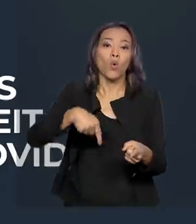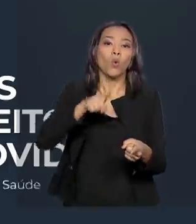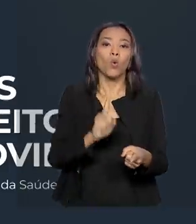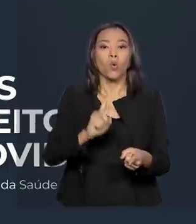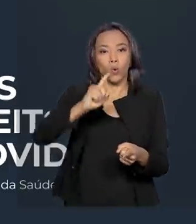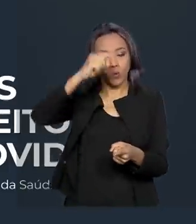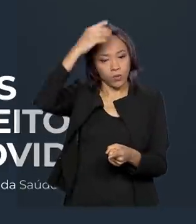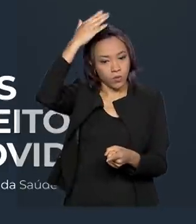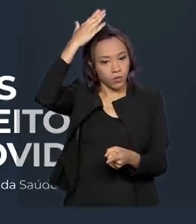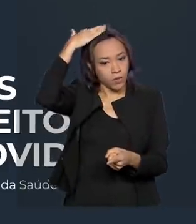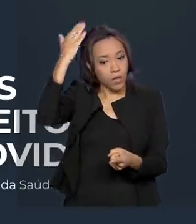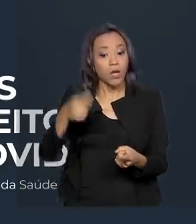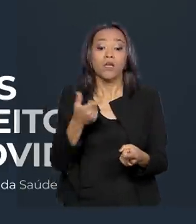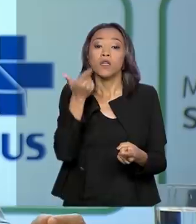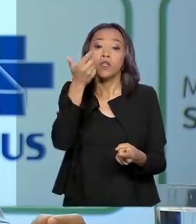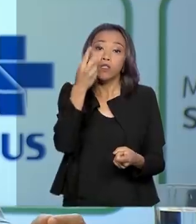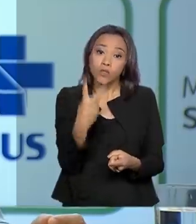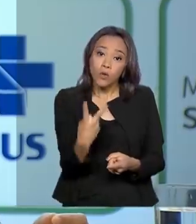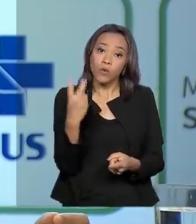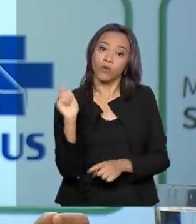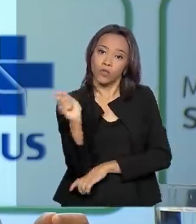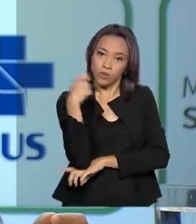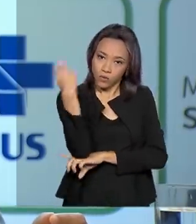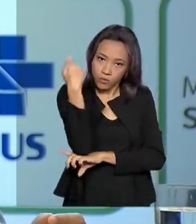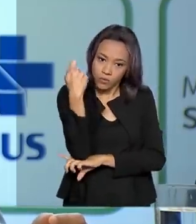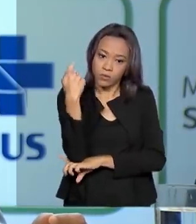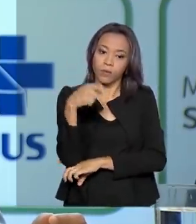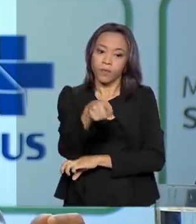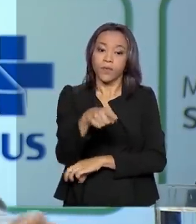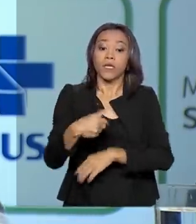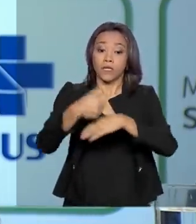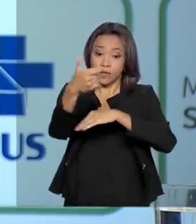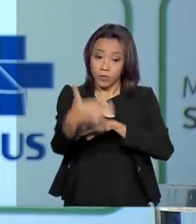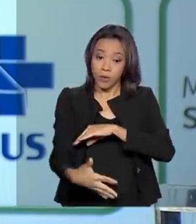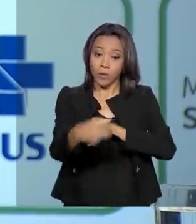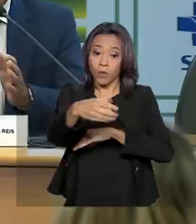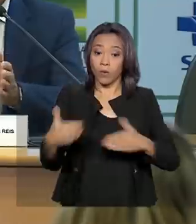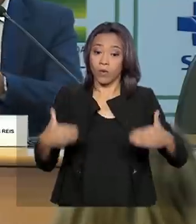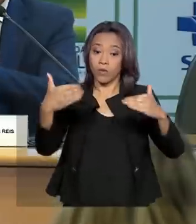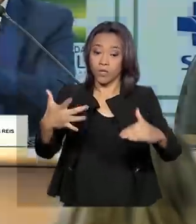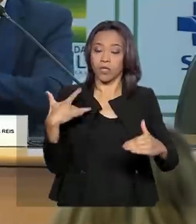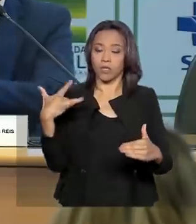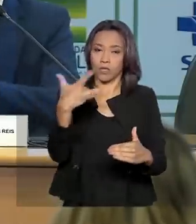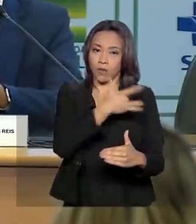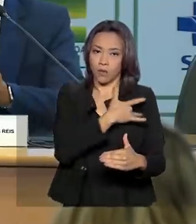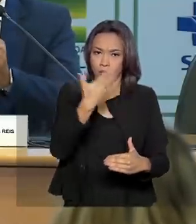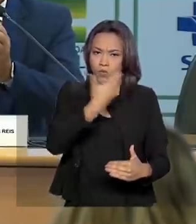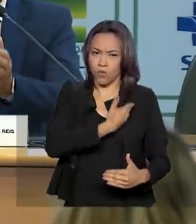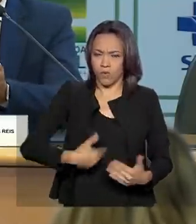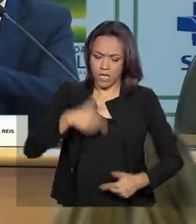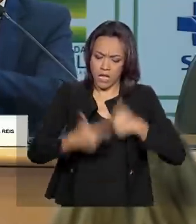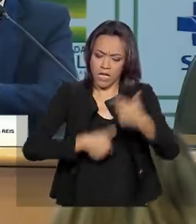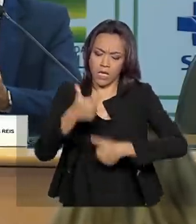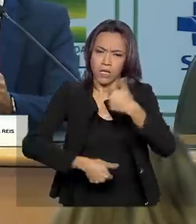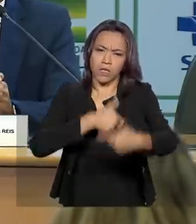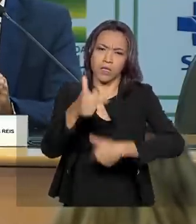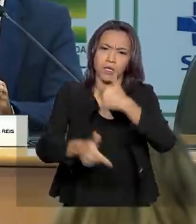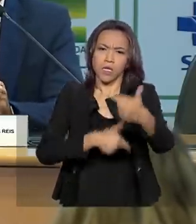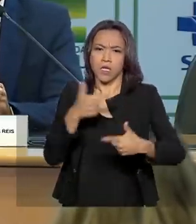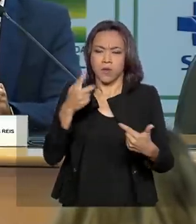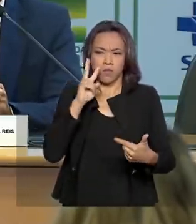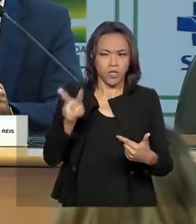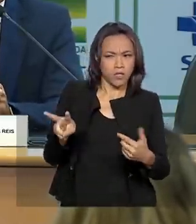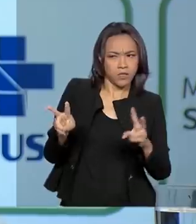Paraná e dois no Rio Grande do Sul. E segundo o Ministério da Saúde, o governo brasileiro vem trabalhando para atuar diante de todos os